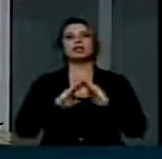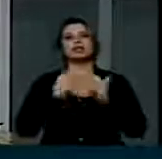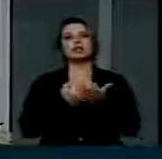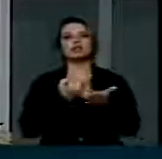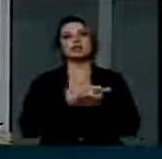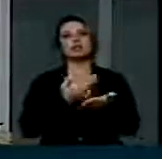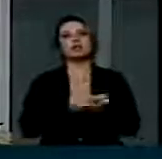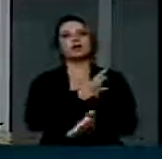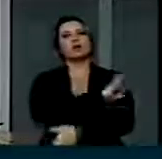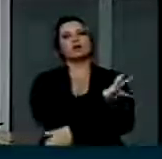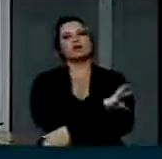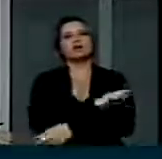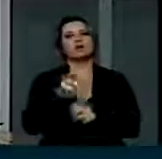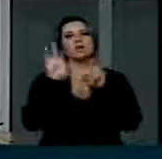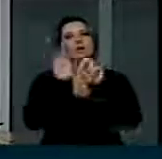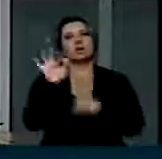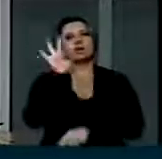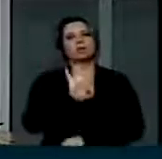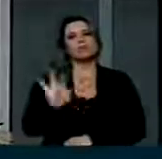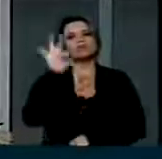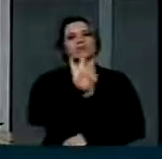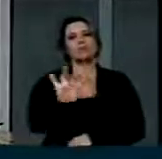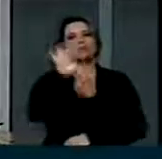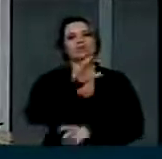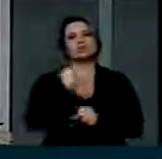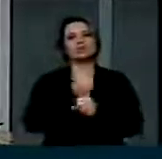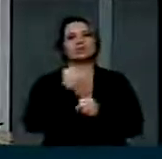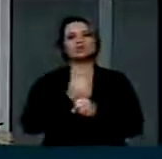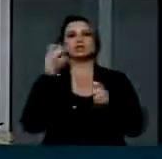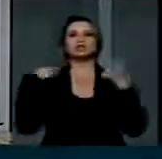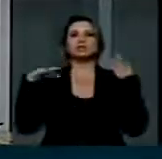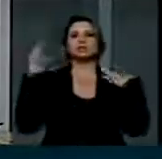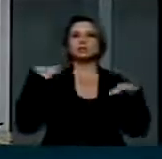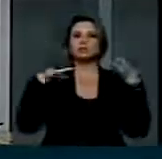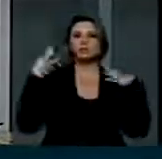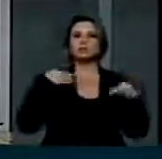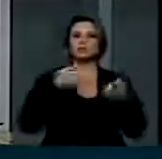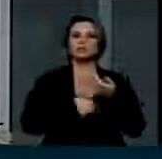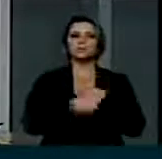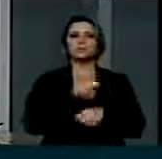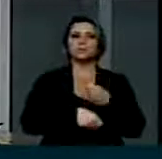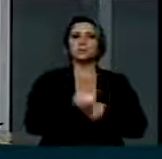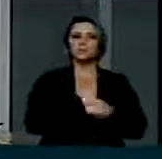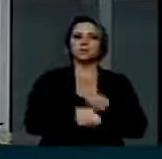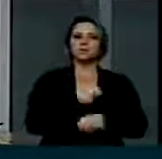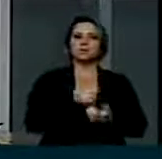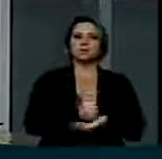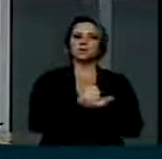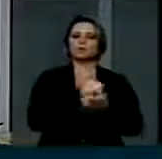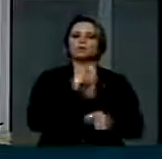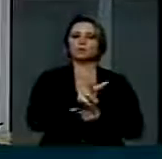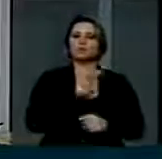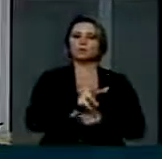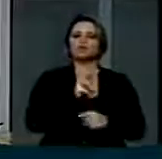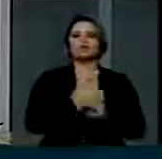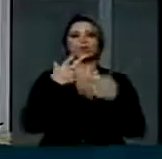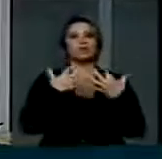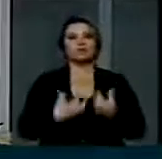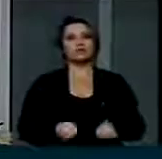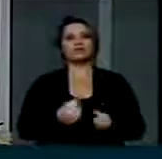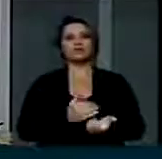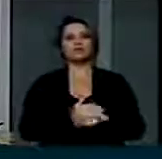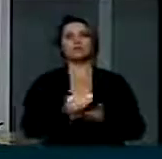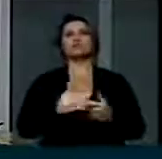técnicas, universidade, infraestrutura, turismo ecológico, economia sustentável. Vamos